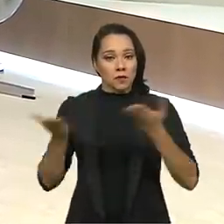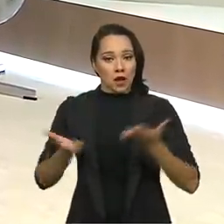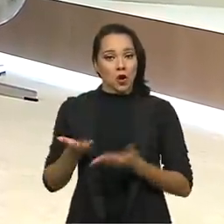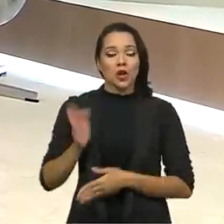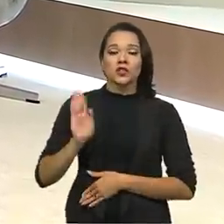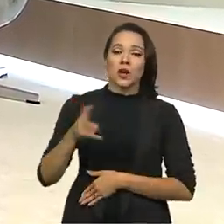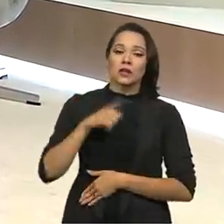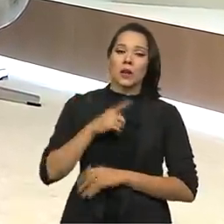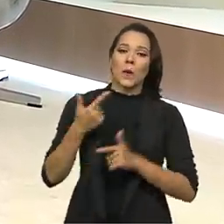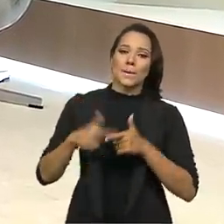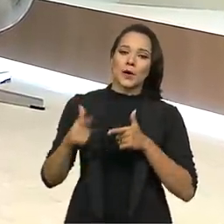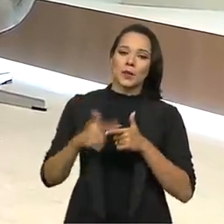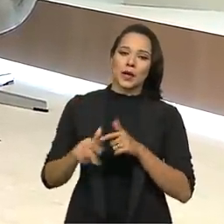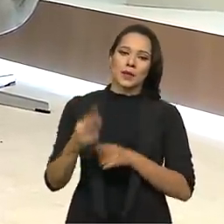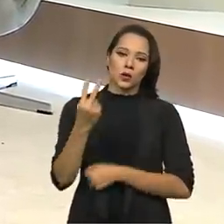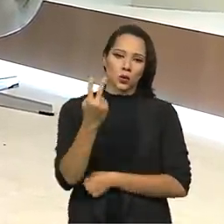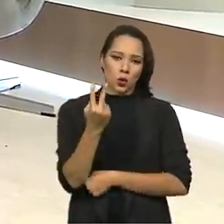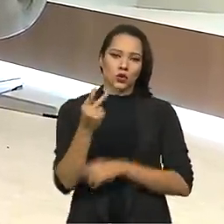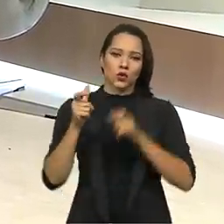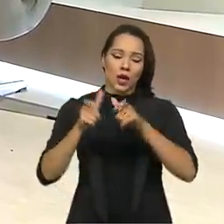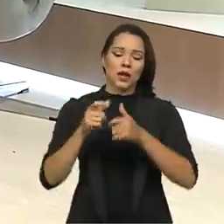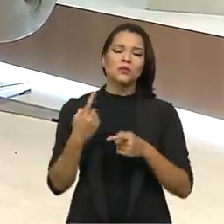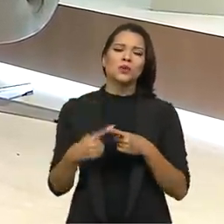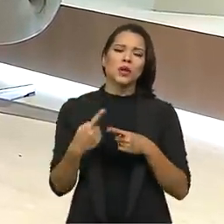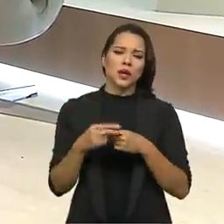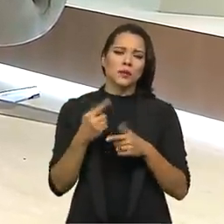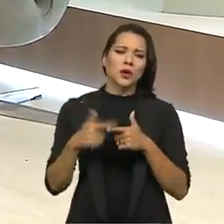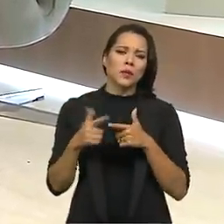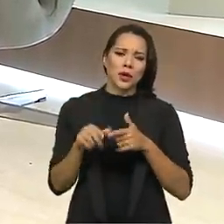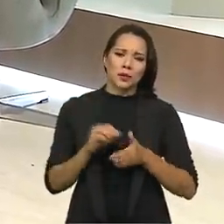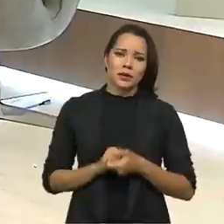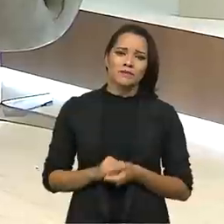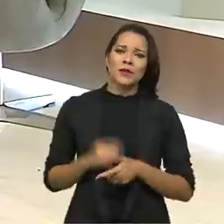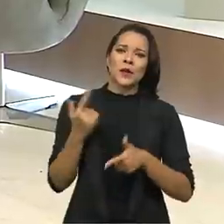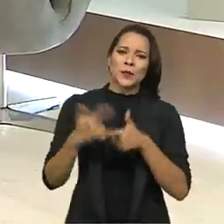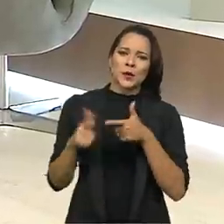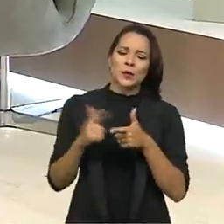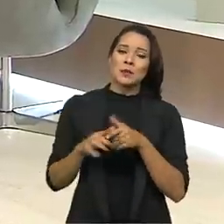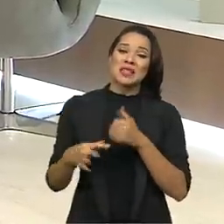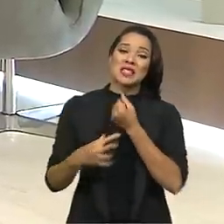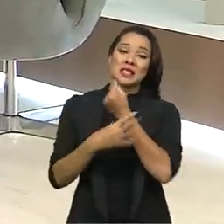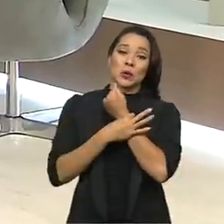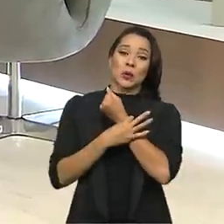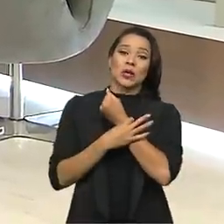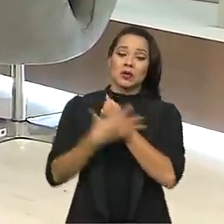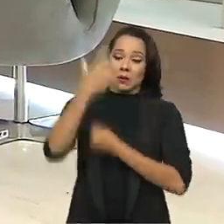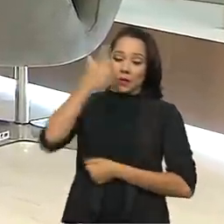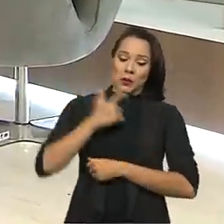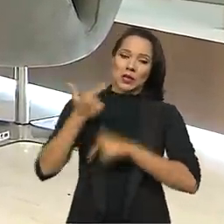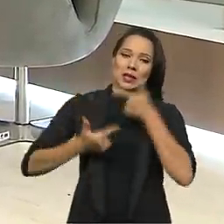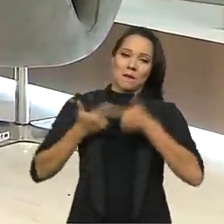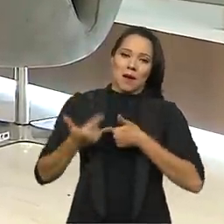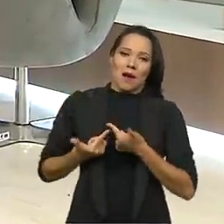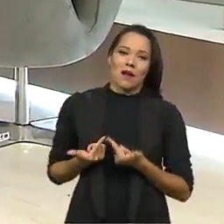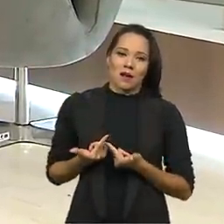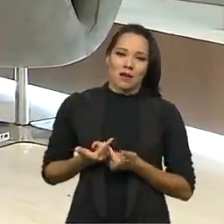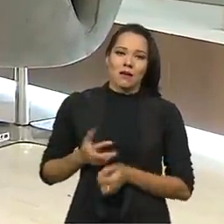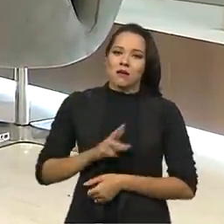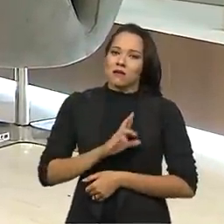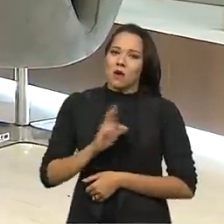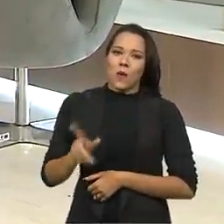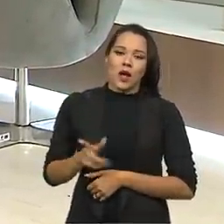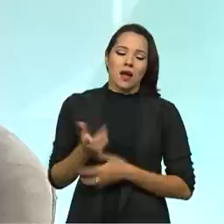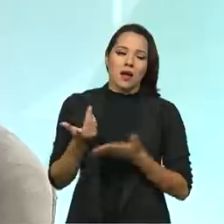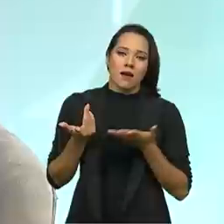estamos com um problema em duas unidades. Por quê? Problemas, realmente, de segurança para o trabalhador. Não é